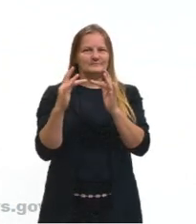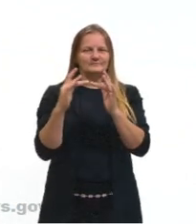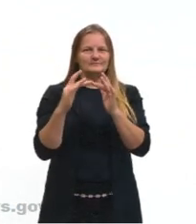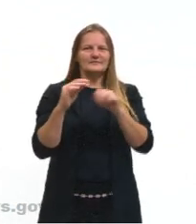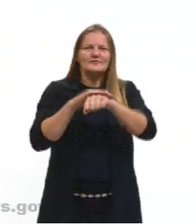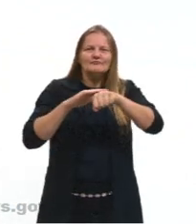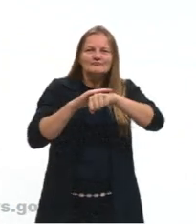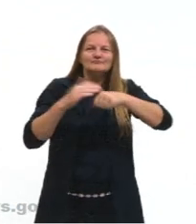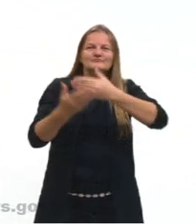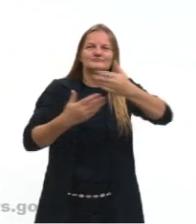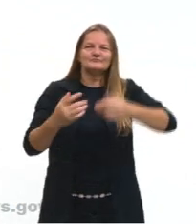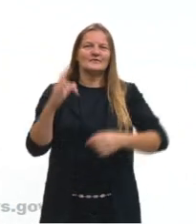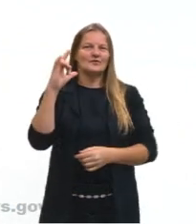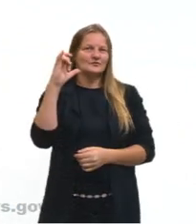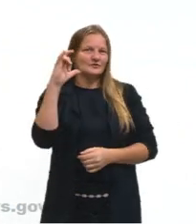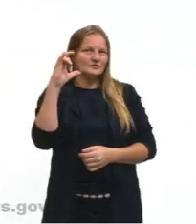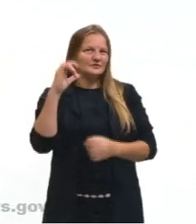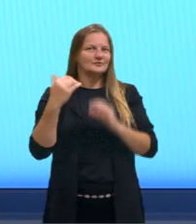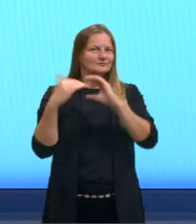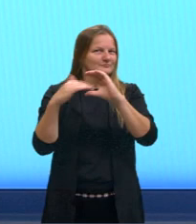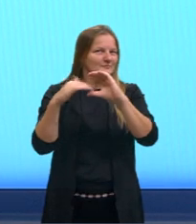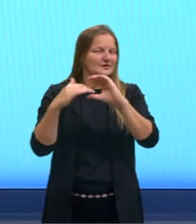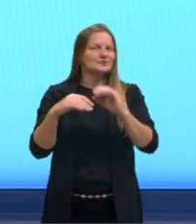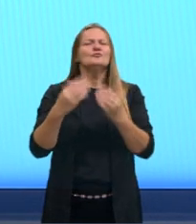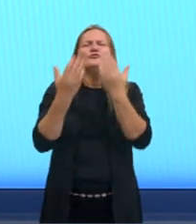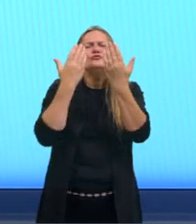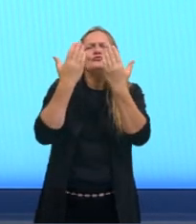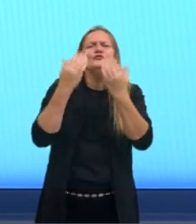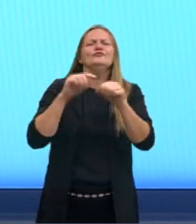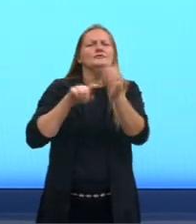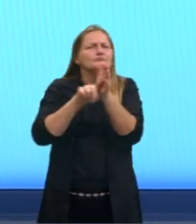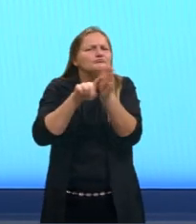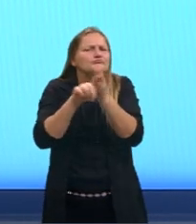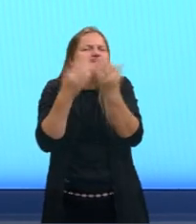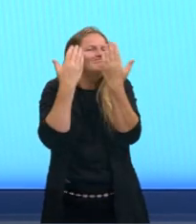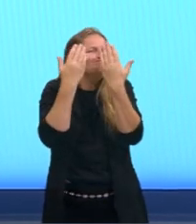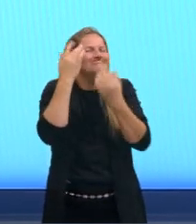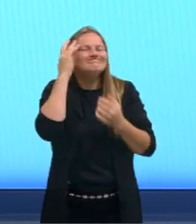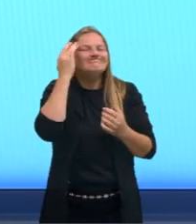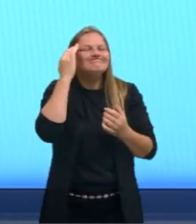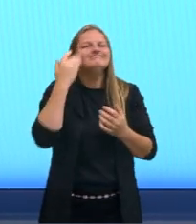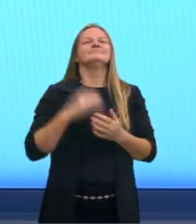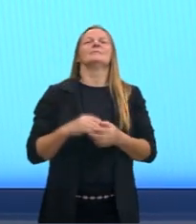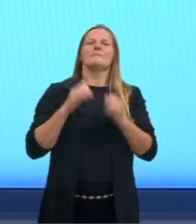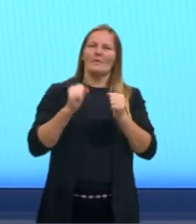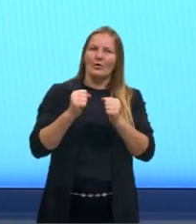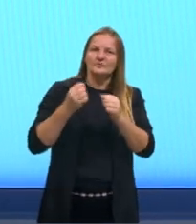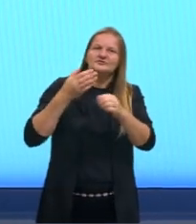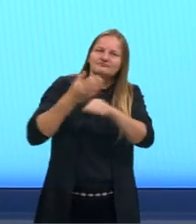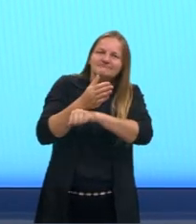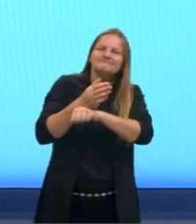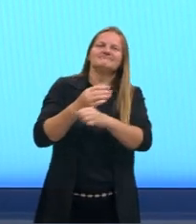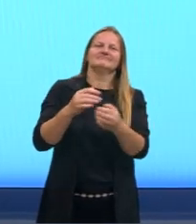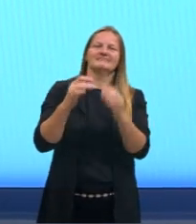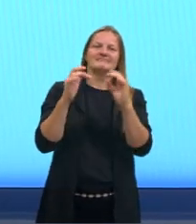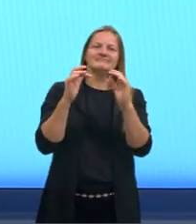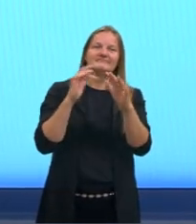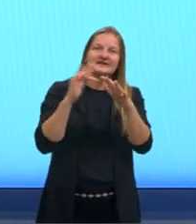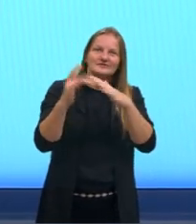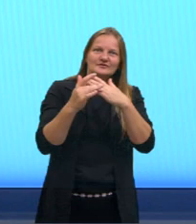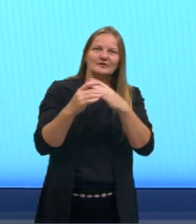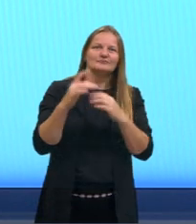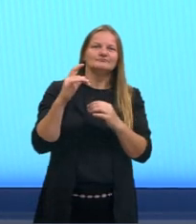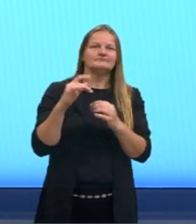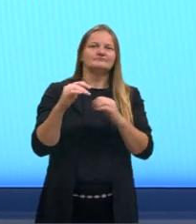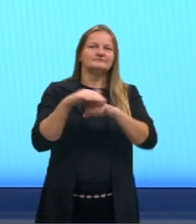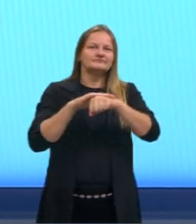pessoal? Segue lá, professor, tenho uma dúvida, professor, eu não entendi, né? Entra lá que a gente consegue resolver. O